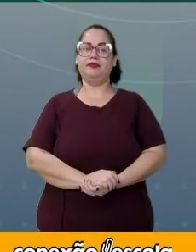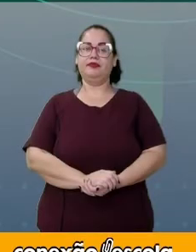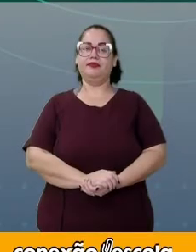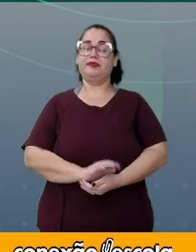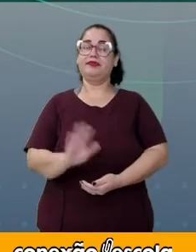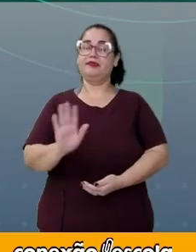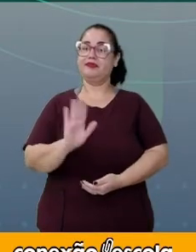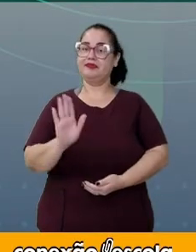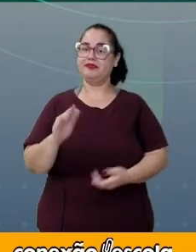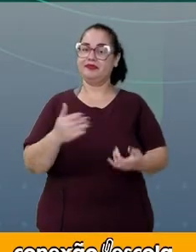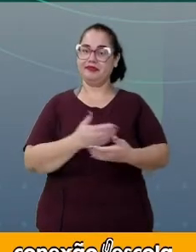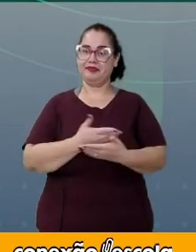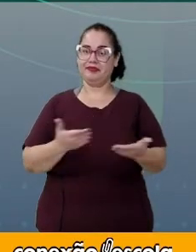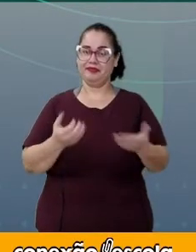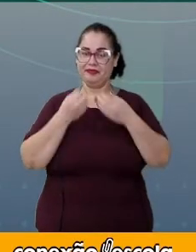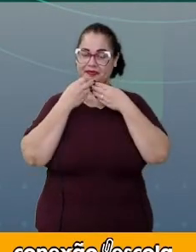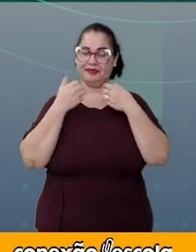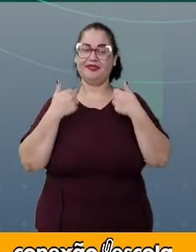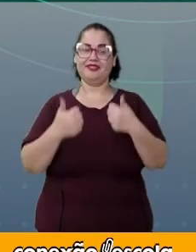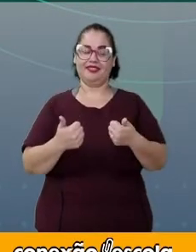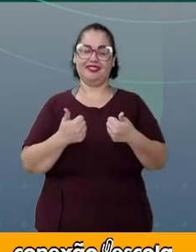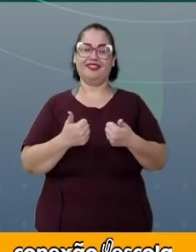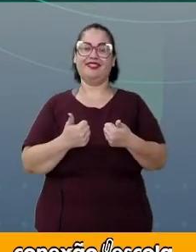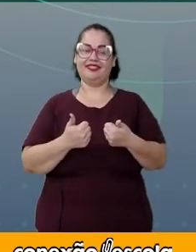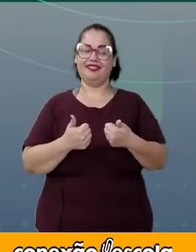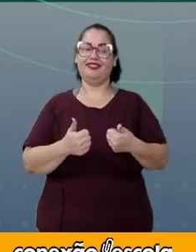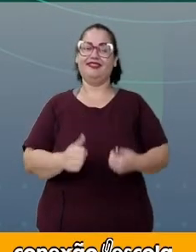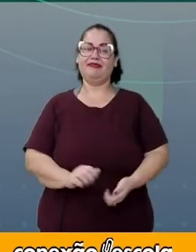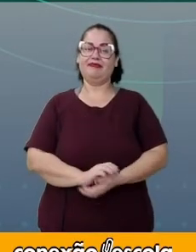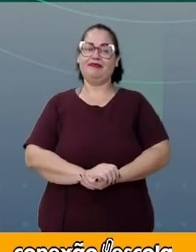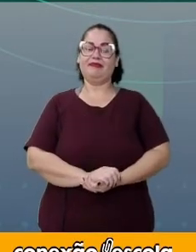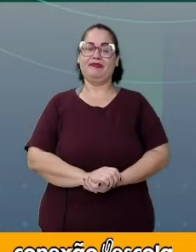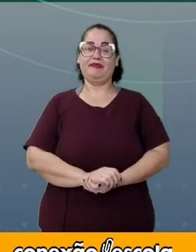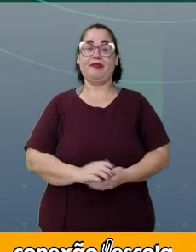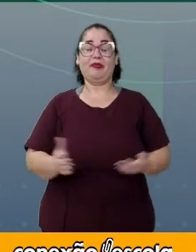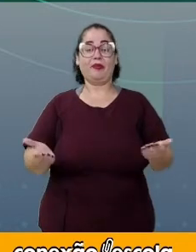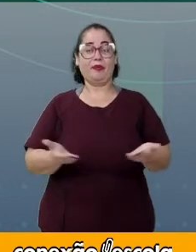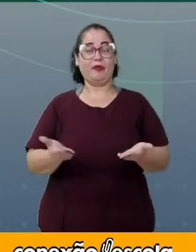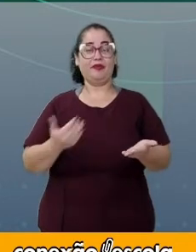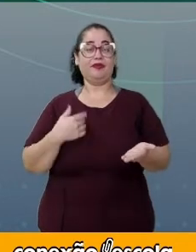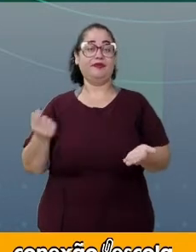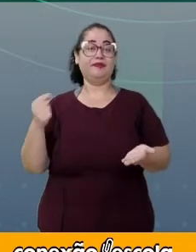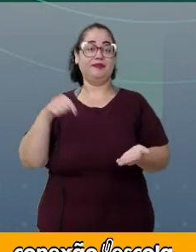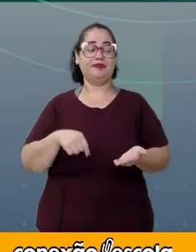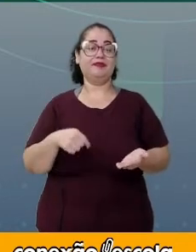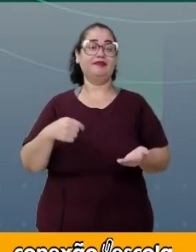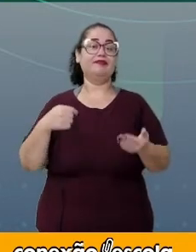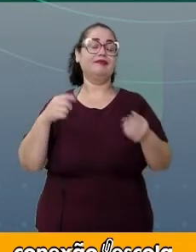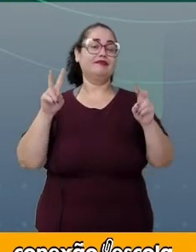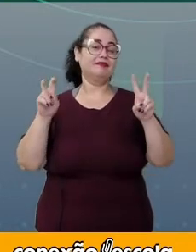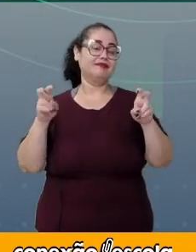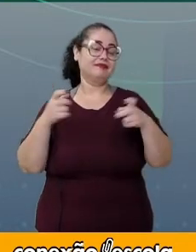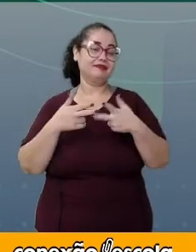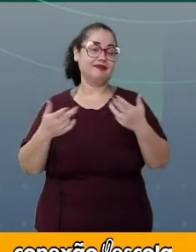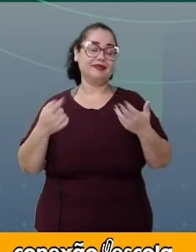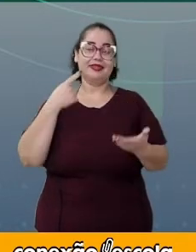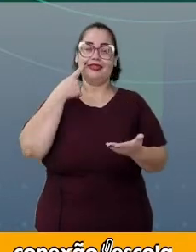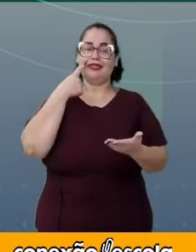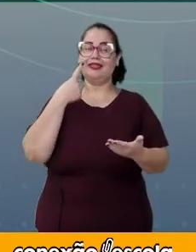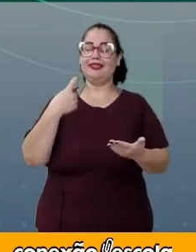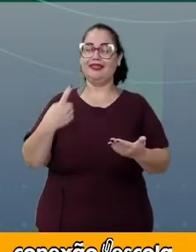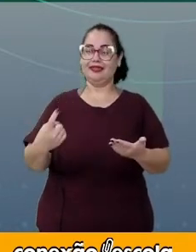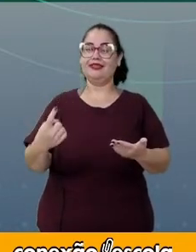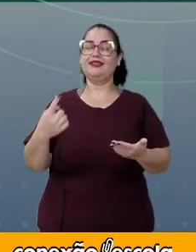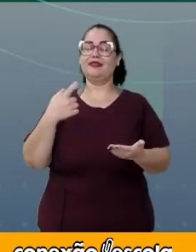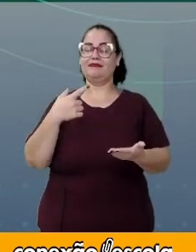E aí meus amores, tudo bem com vocês? Eu hoje vim falar sobre uma coisa interessante